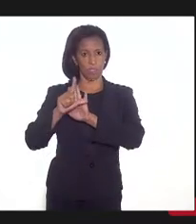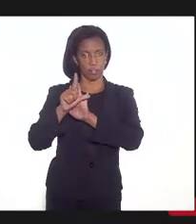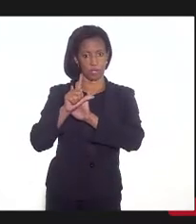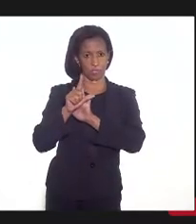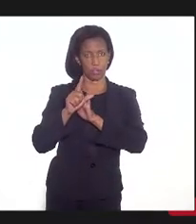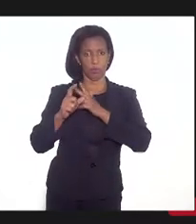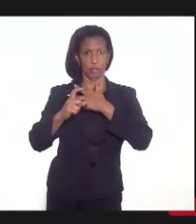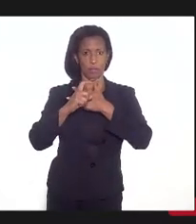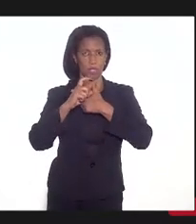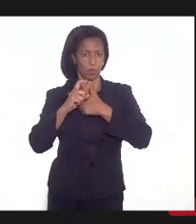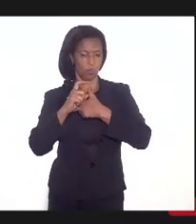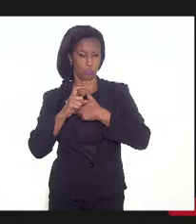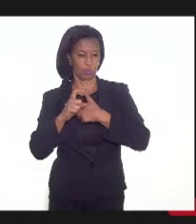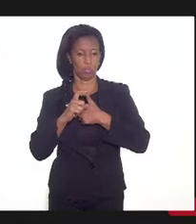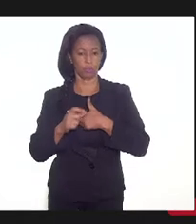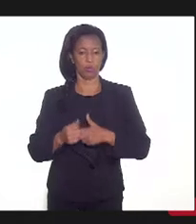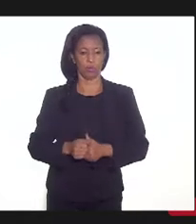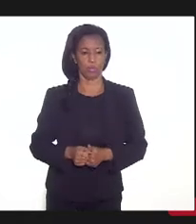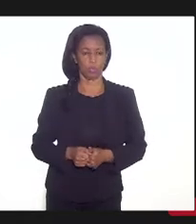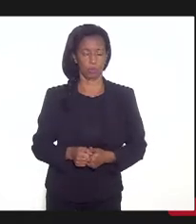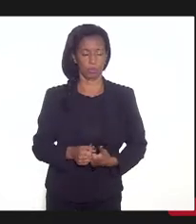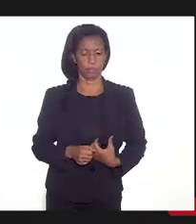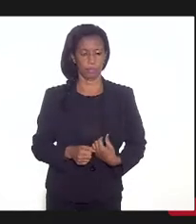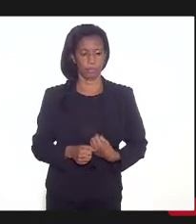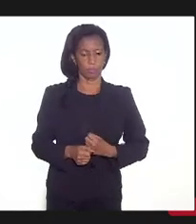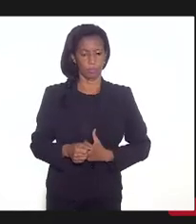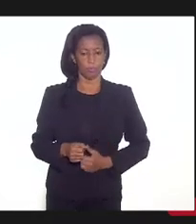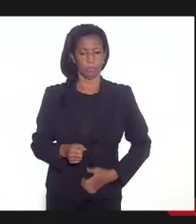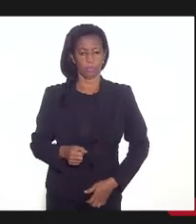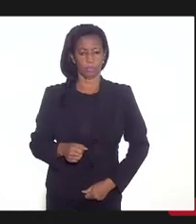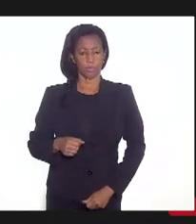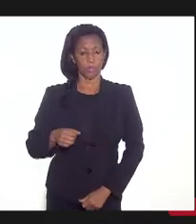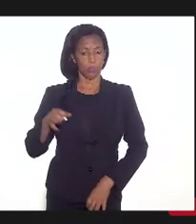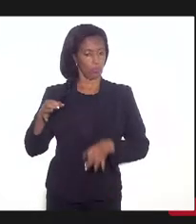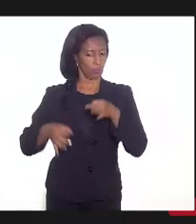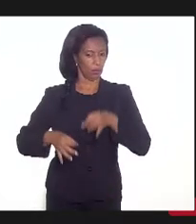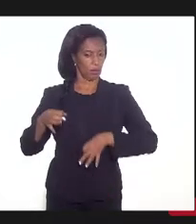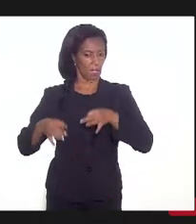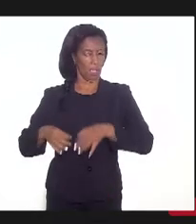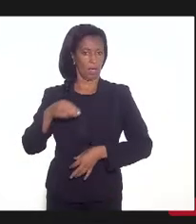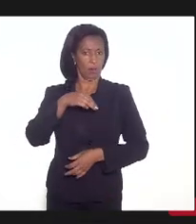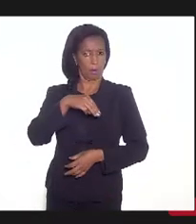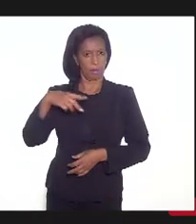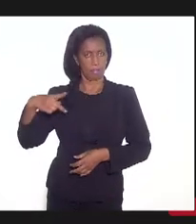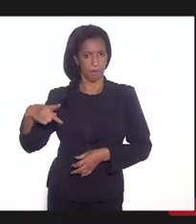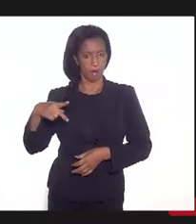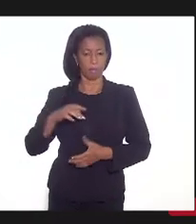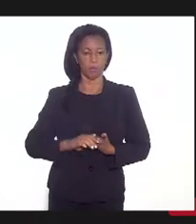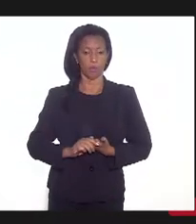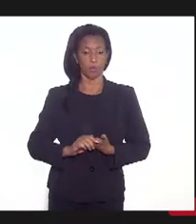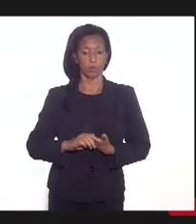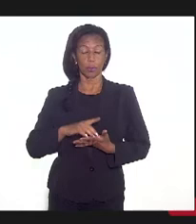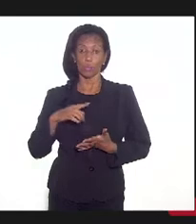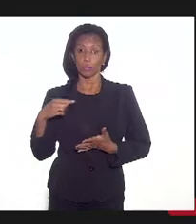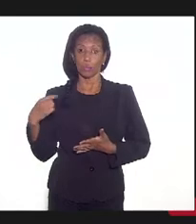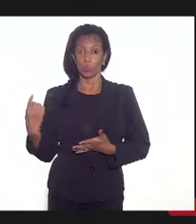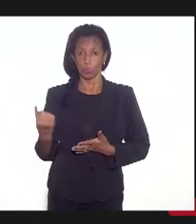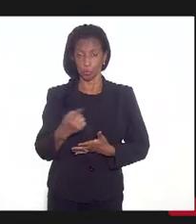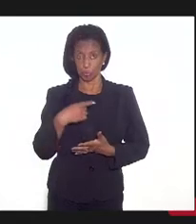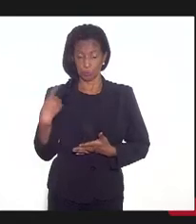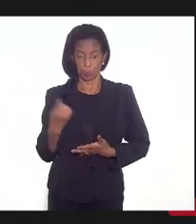executivo e o judiciário, mais MP, enfim, todos, nós teremos